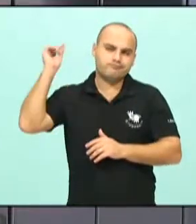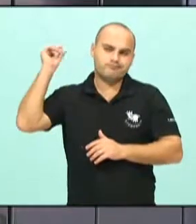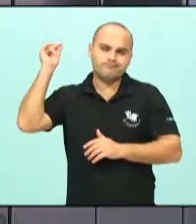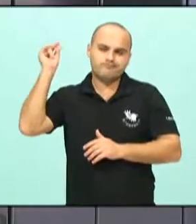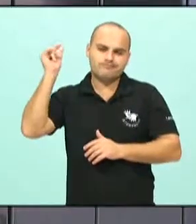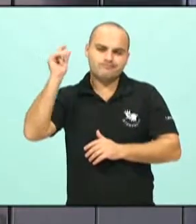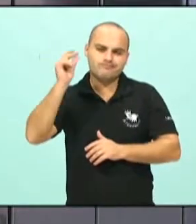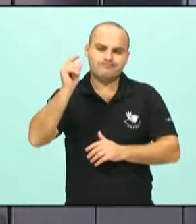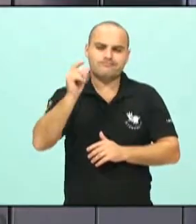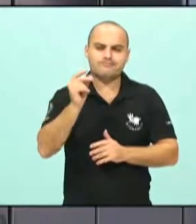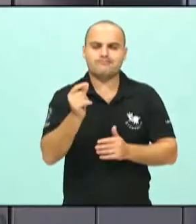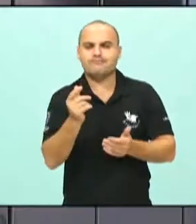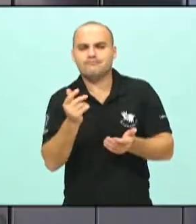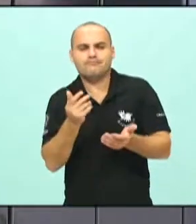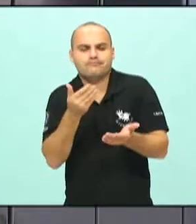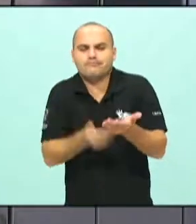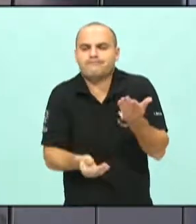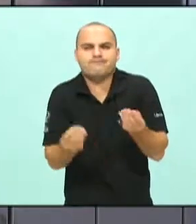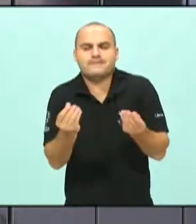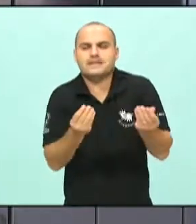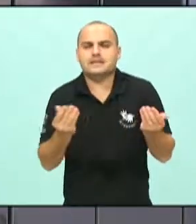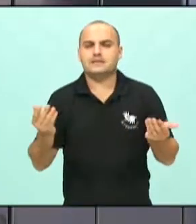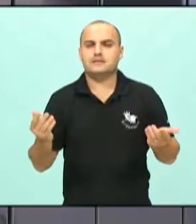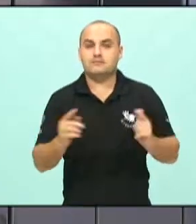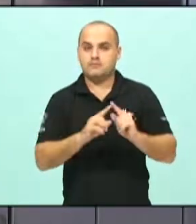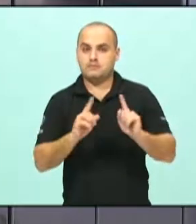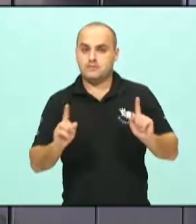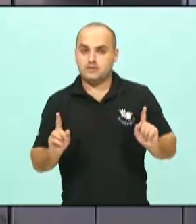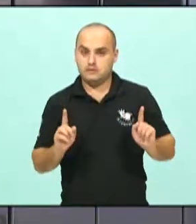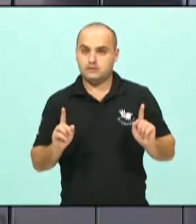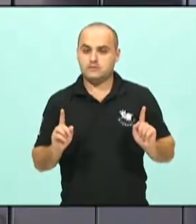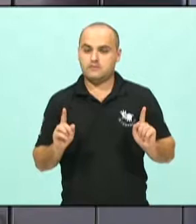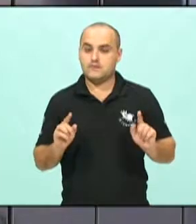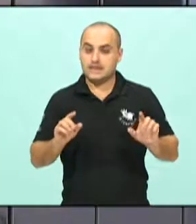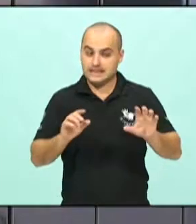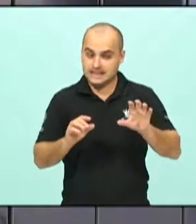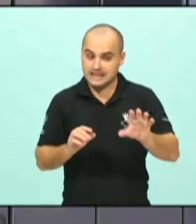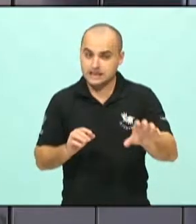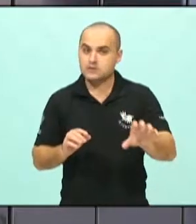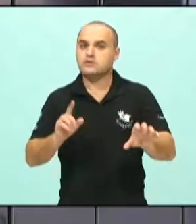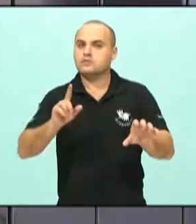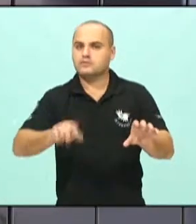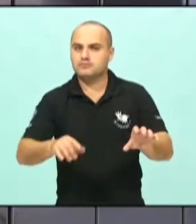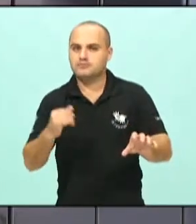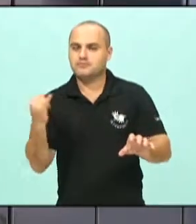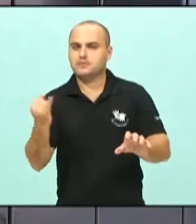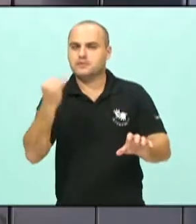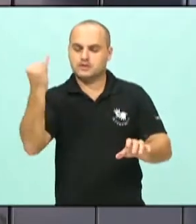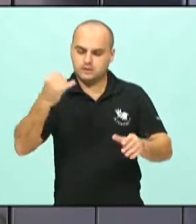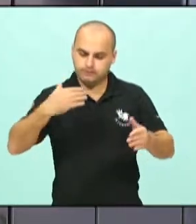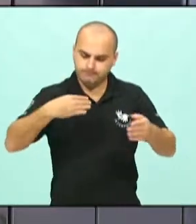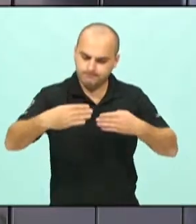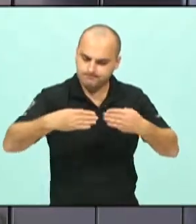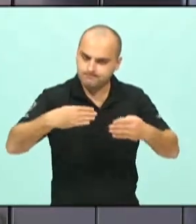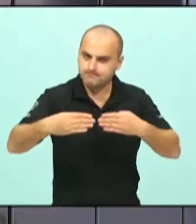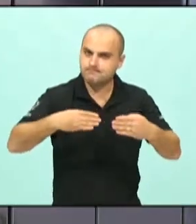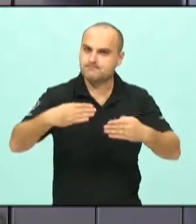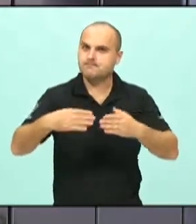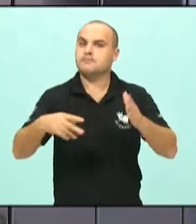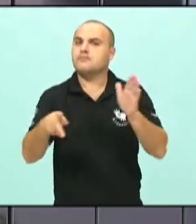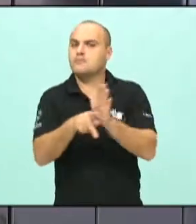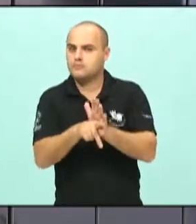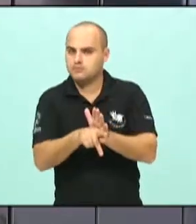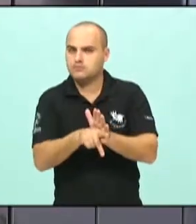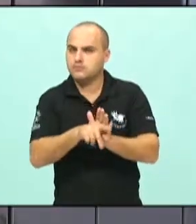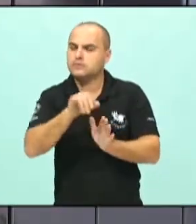perdido ao longo do tempo. Porém, isso é importante debatermos questões até